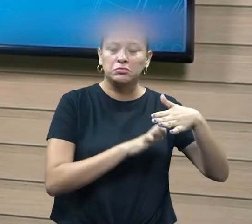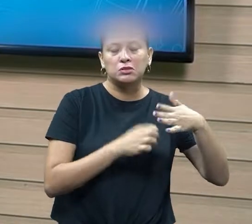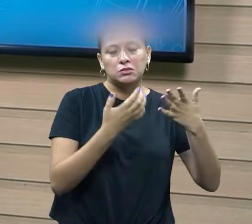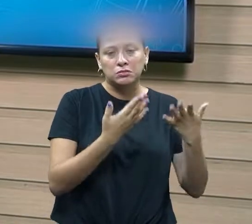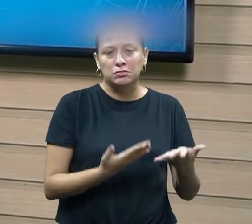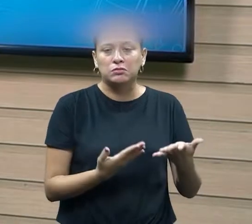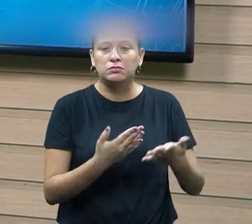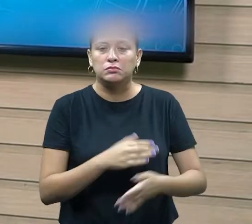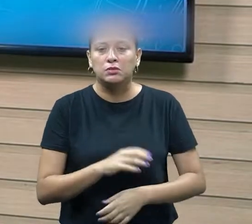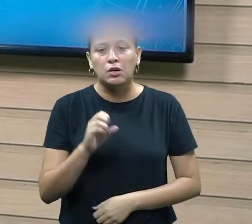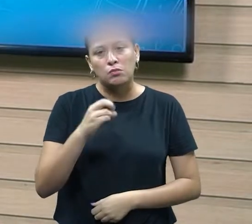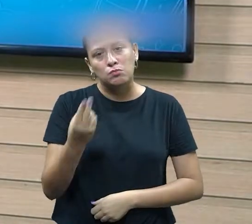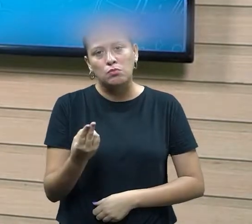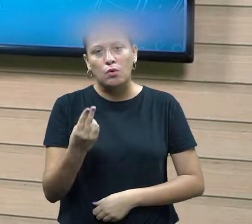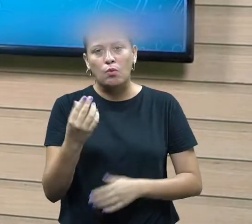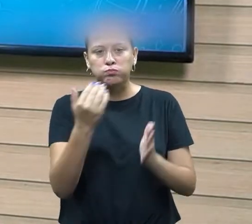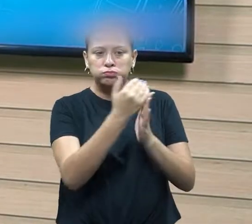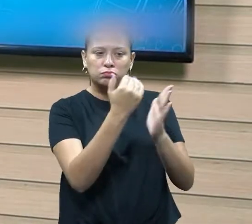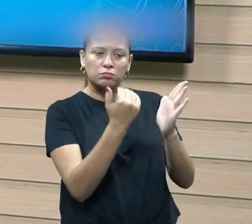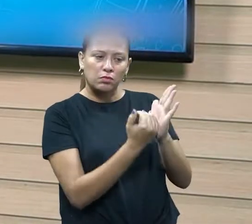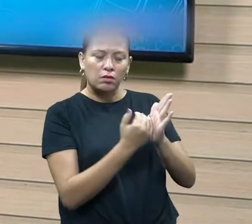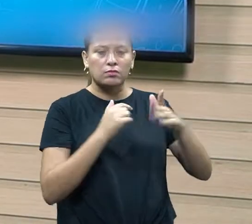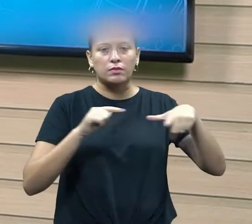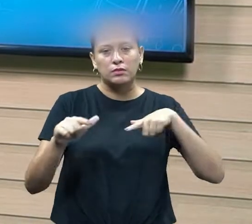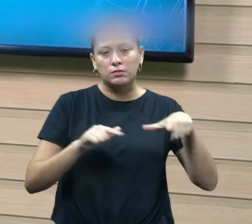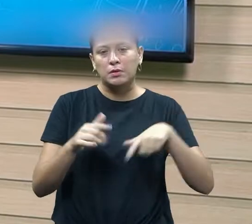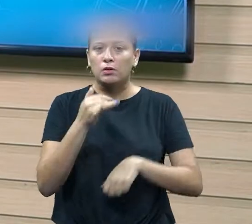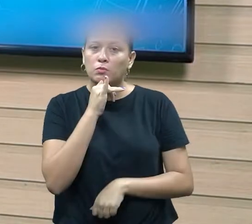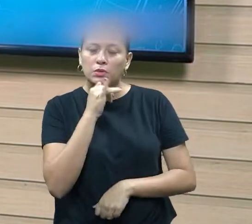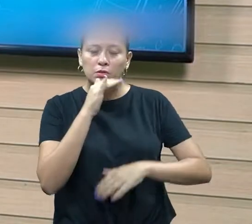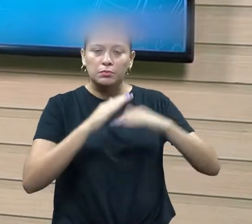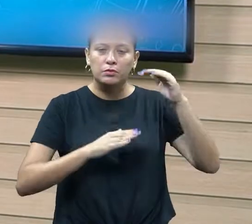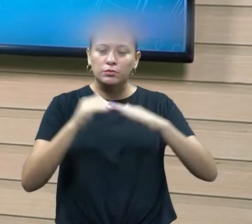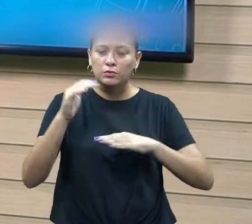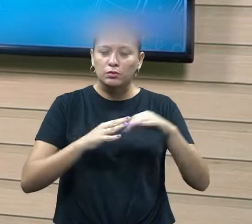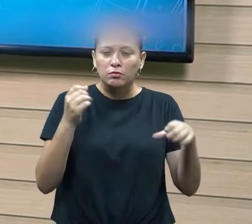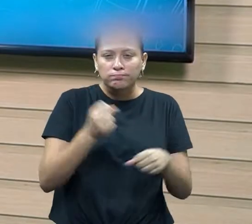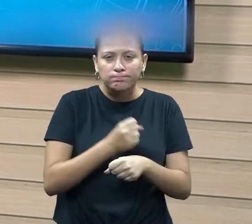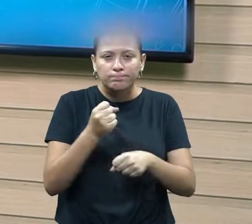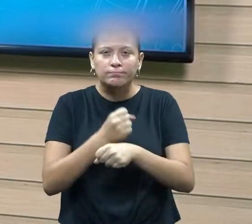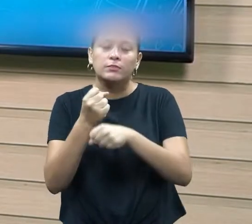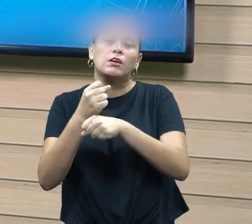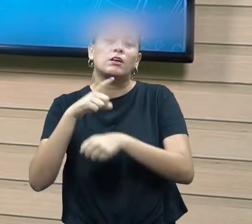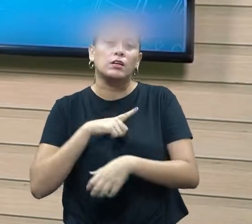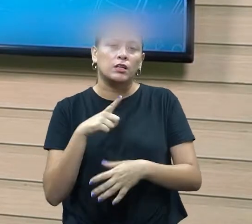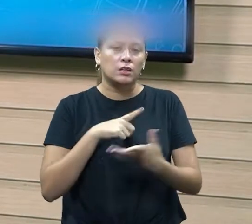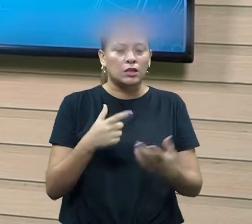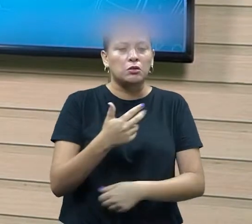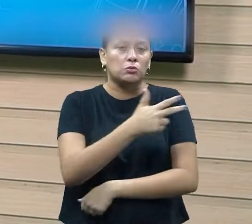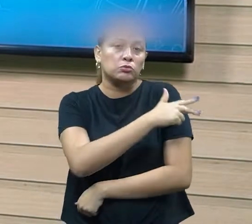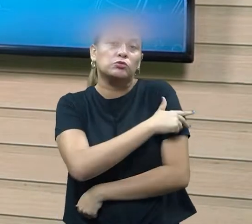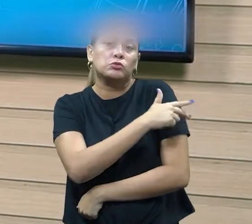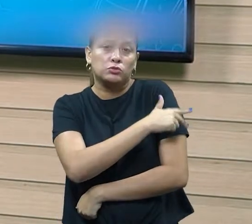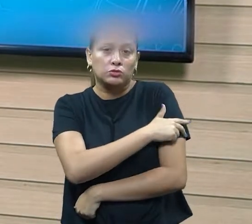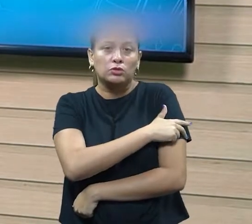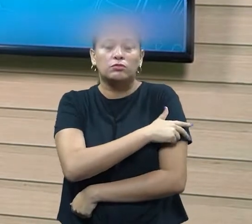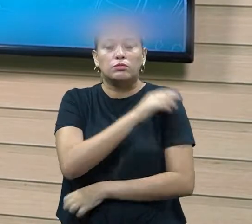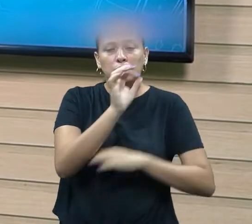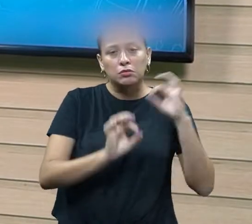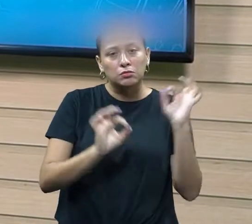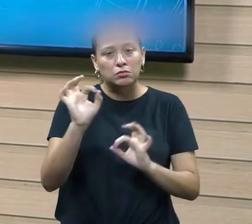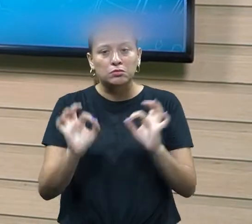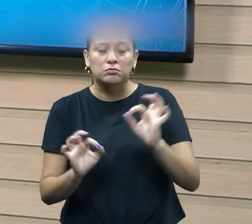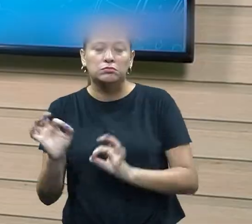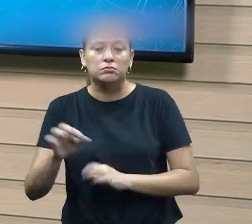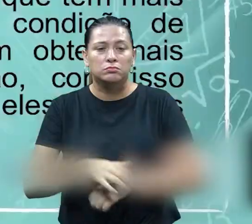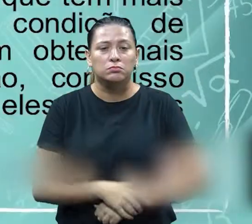operacional mesmo e aí a gente tem esses mestres de obras que a gente vai compreender que tem um certo poder também sobre eles e que ele pode estar resolvendo